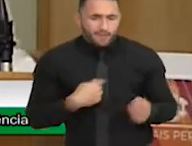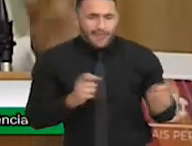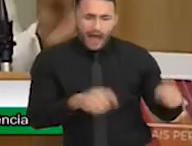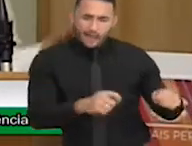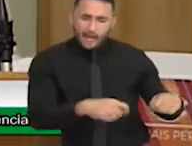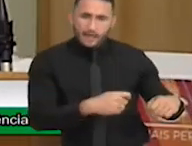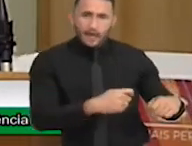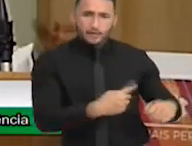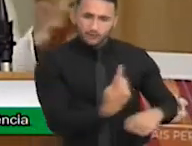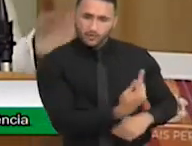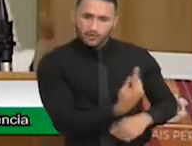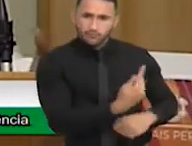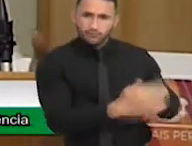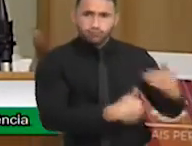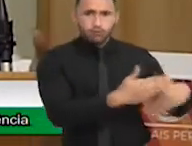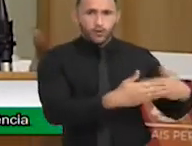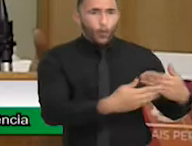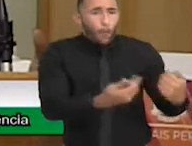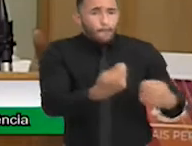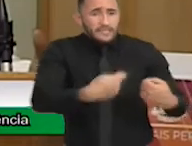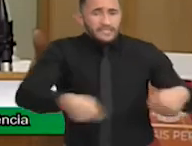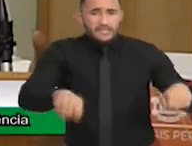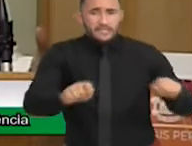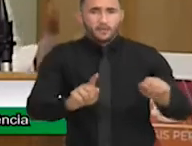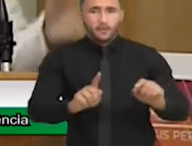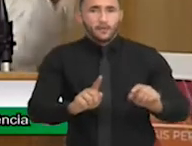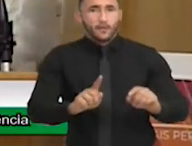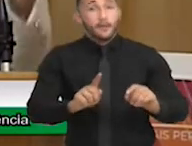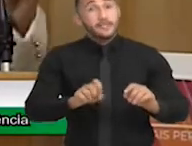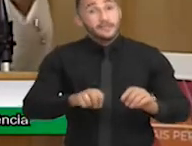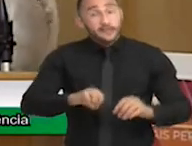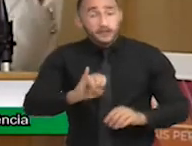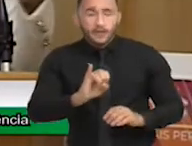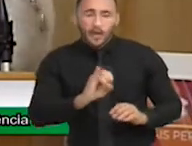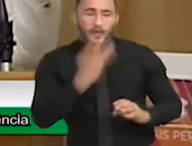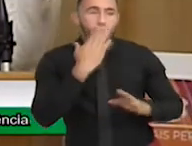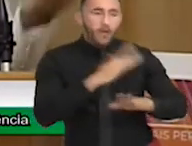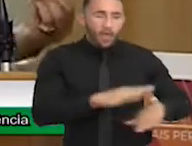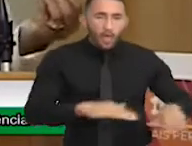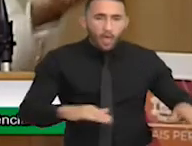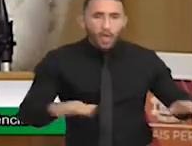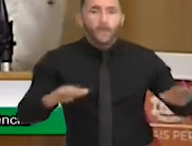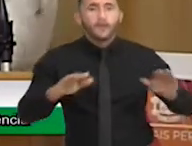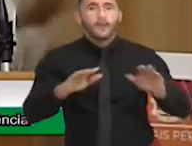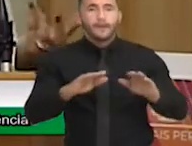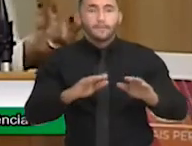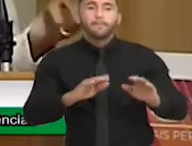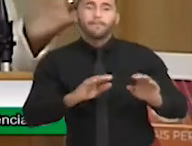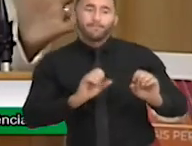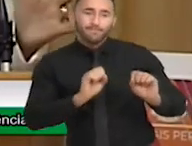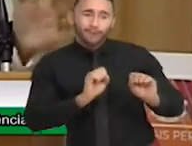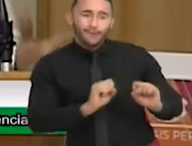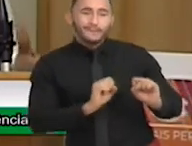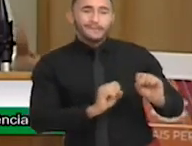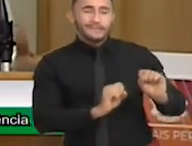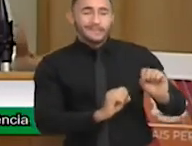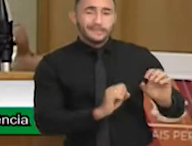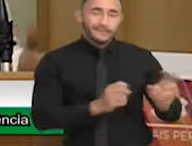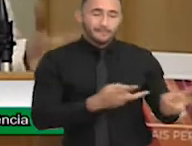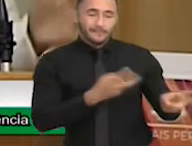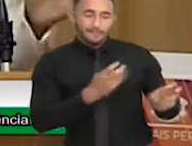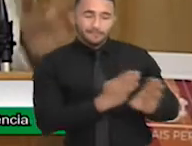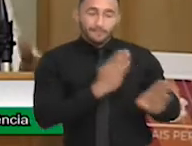estagiário exclusivo, a gente não direciona. Agora, se a criança tem realmente um comprometimento que precisa, é